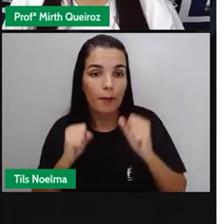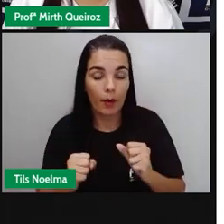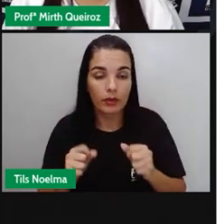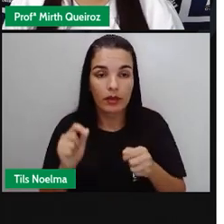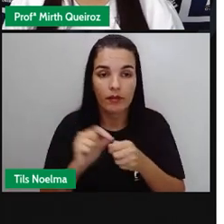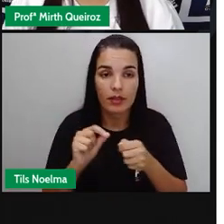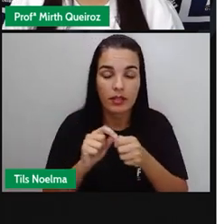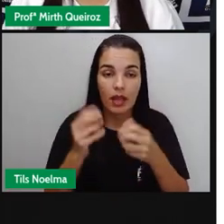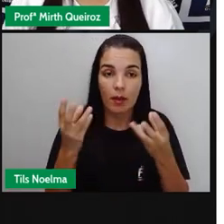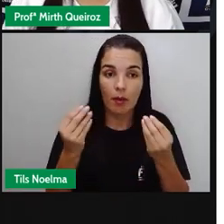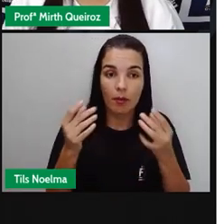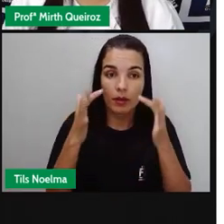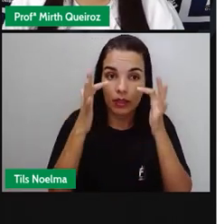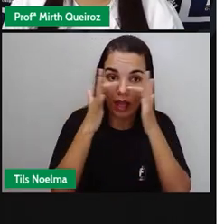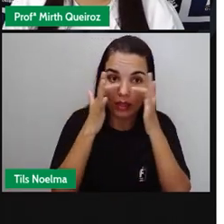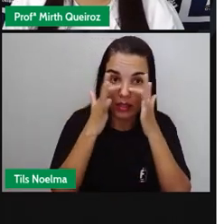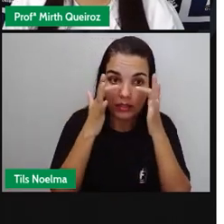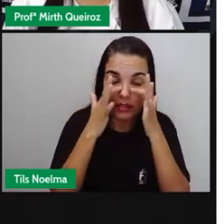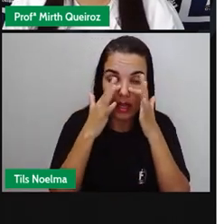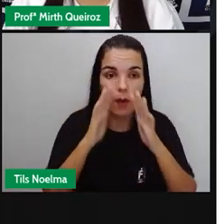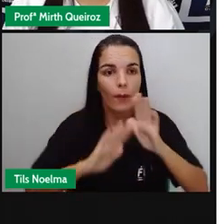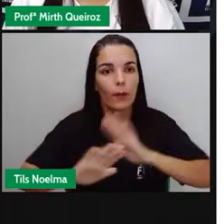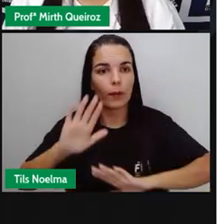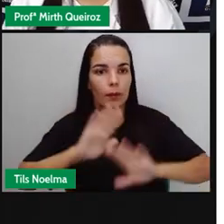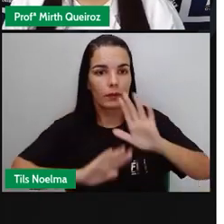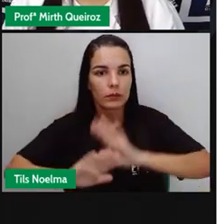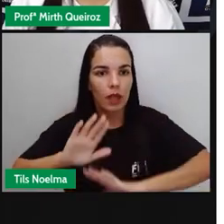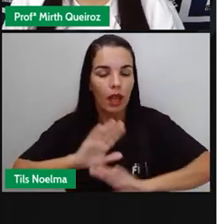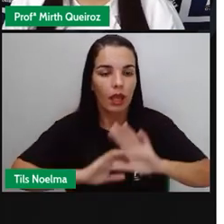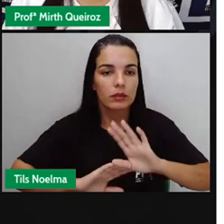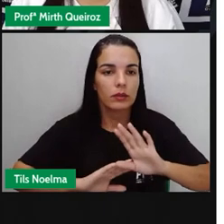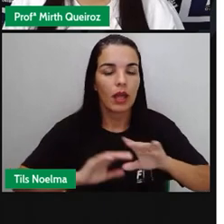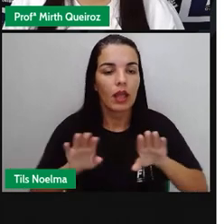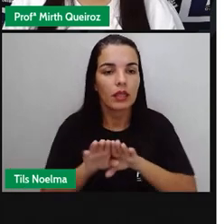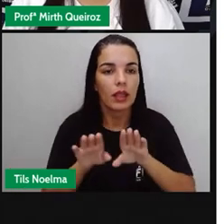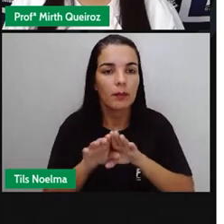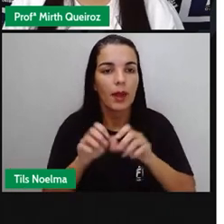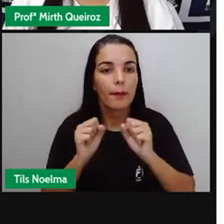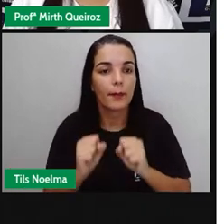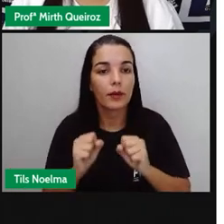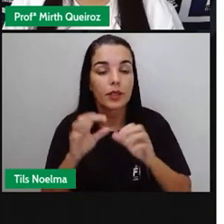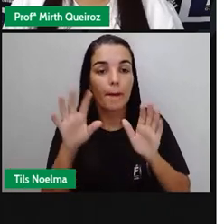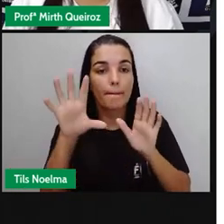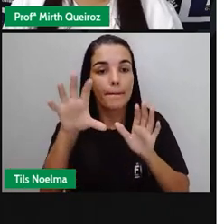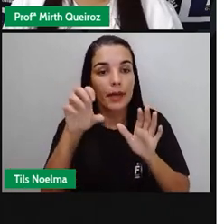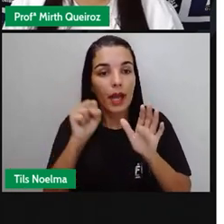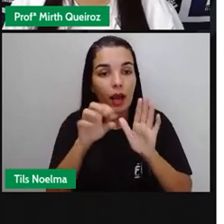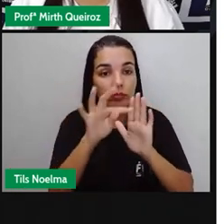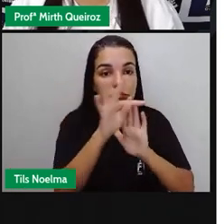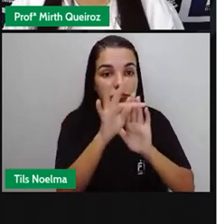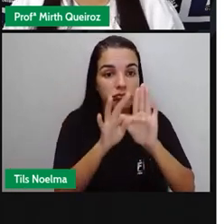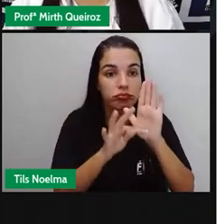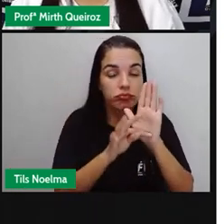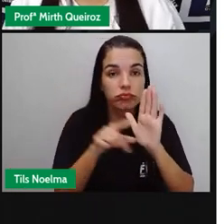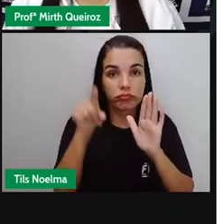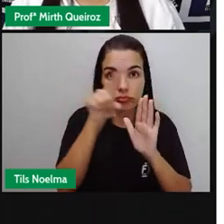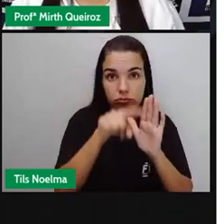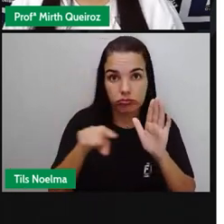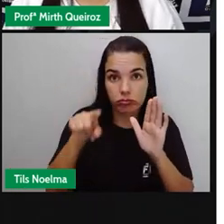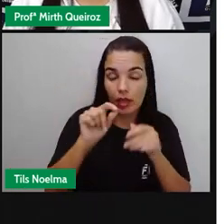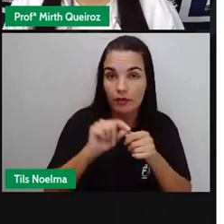atenção. Com muito cuidado, certo? E além disso, peguem lá o texto de vocês também. Para fazer